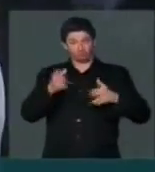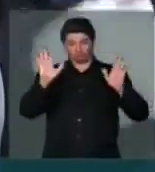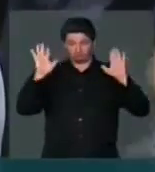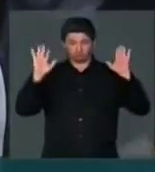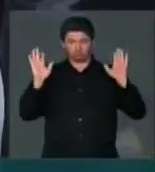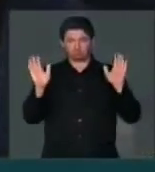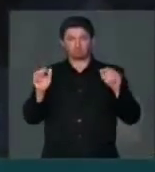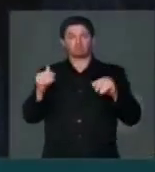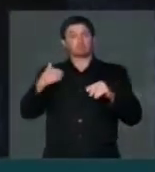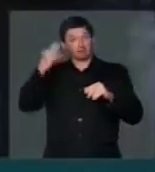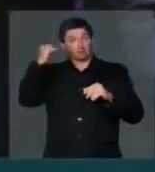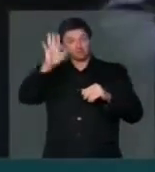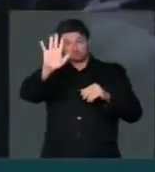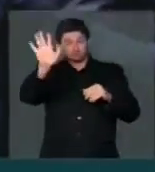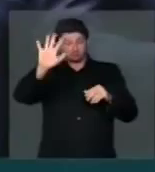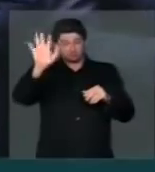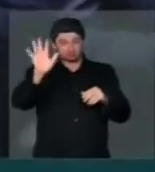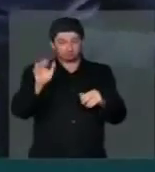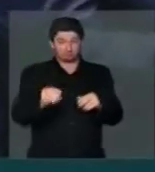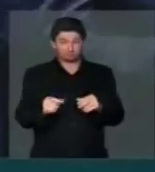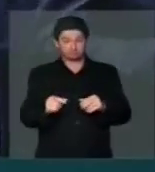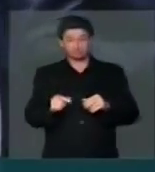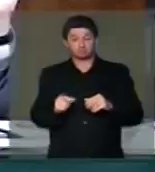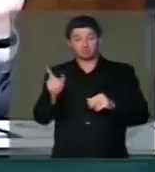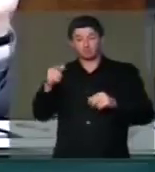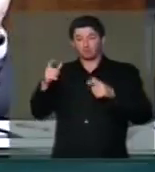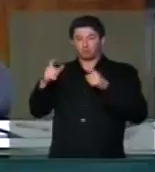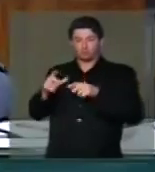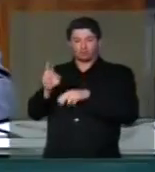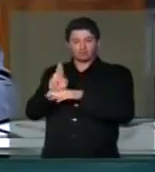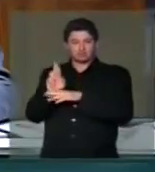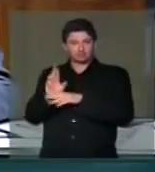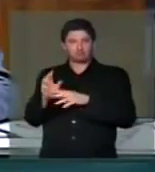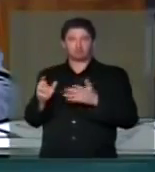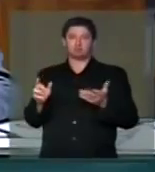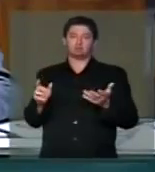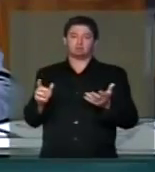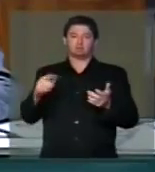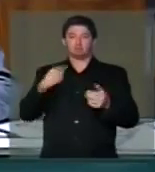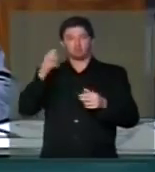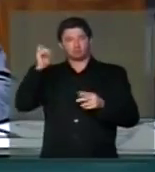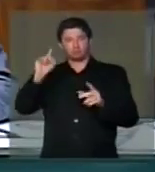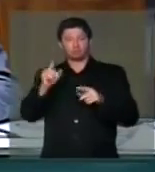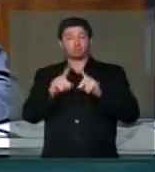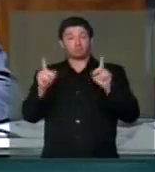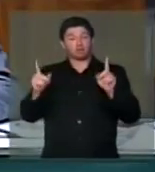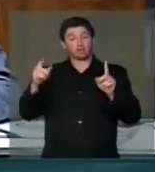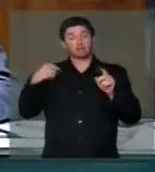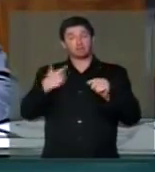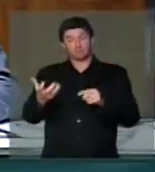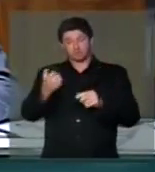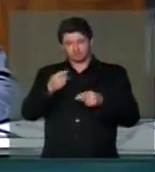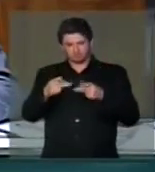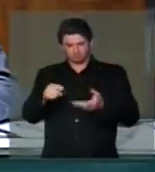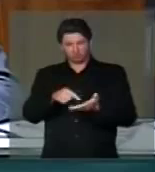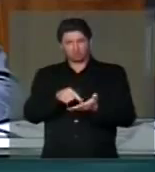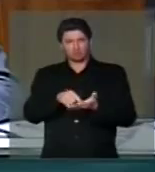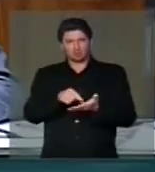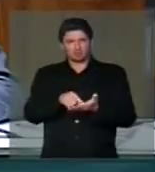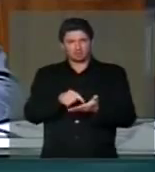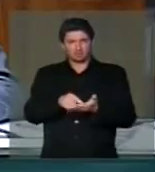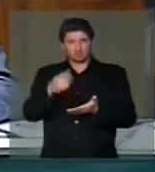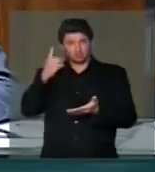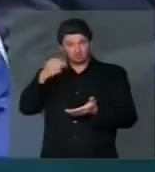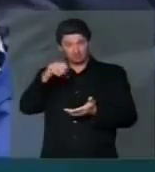discutindo aqui. eu sei, mas é que aí é um espaço talvez mais reservado. Ah, pode ser. Para que a gente não possa escutar. Eu recebi esse projeto do deputado